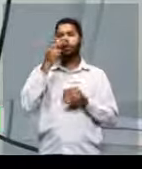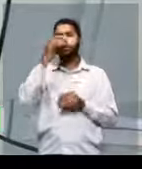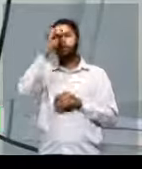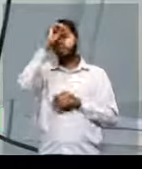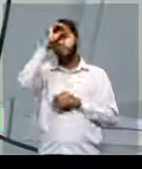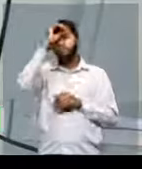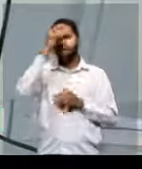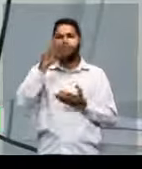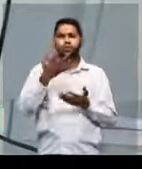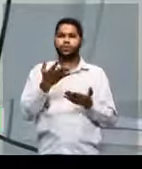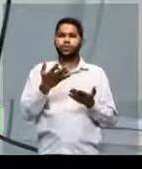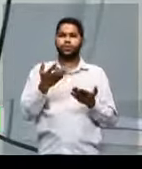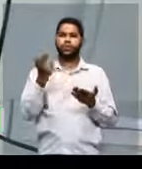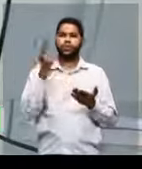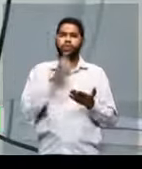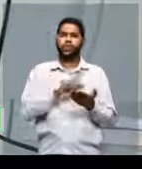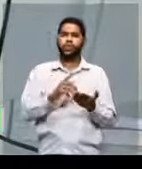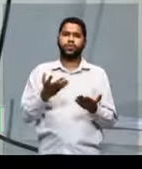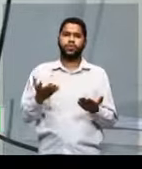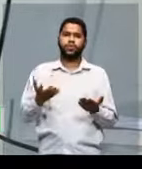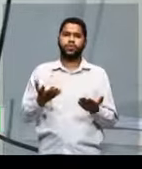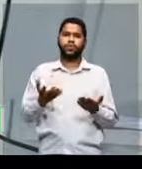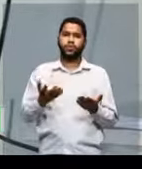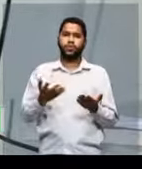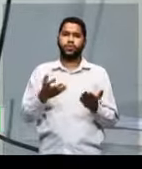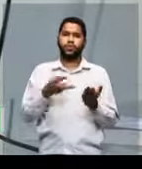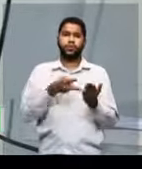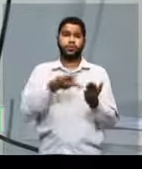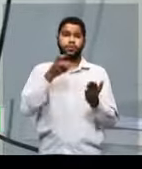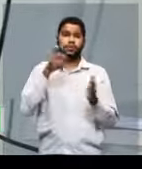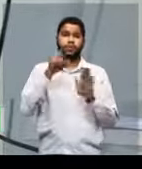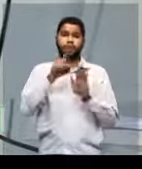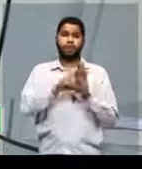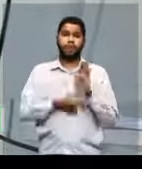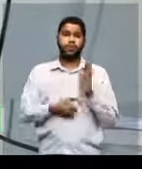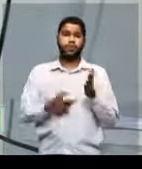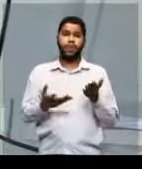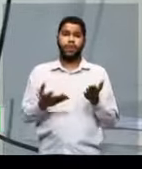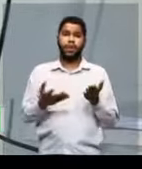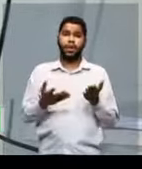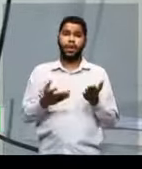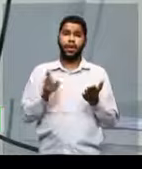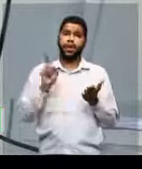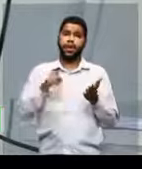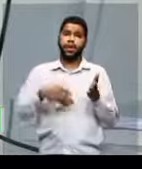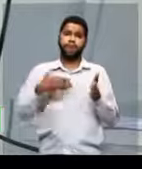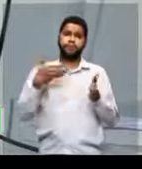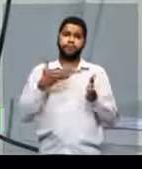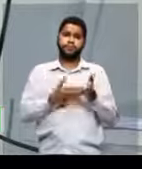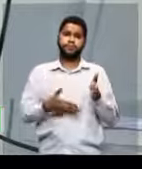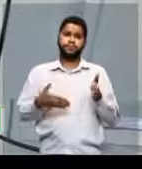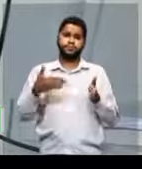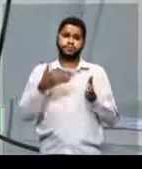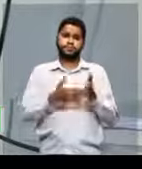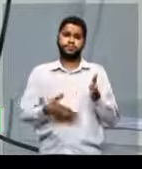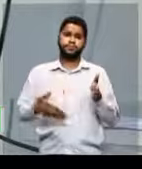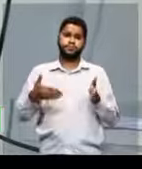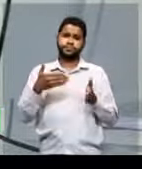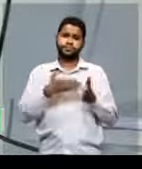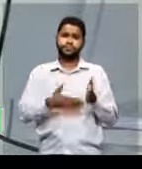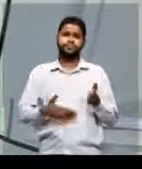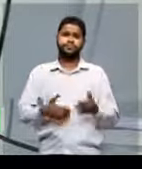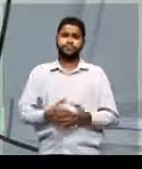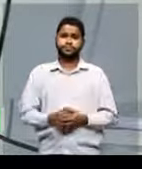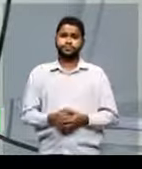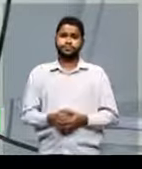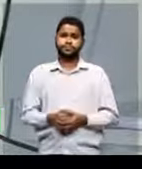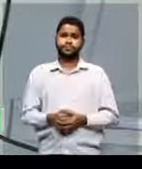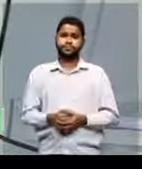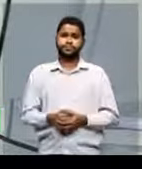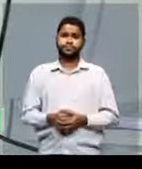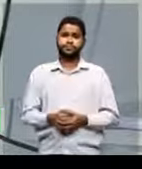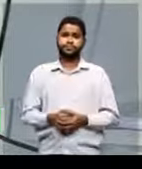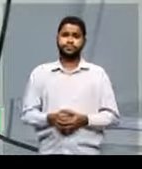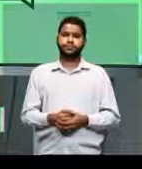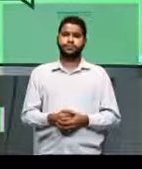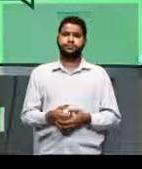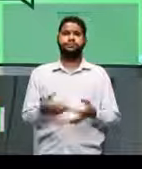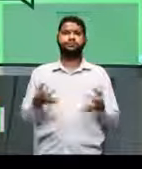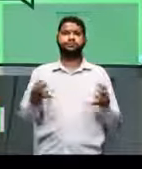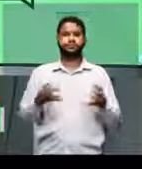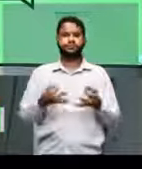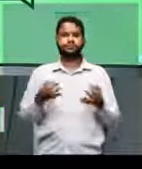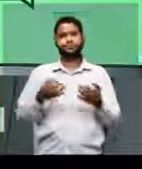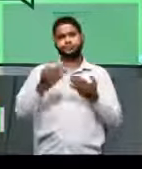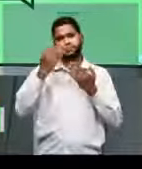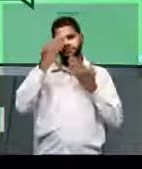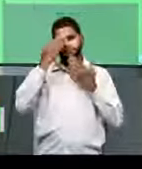Sem isso, a sua interpretação de texto é extremamente limitada. Perfeito,